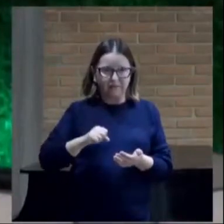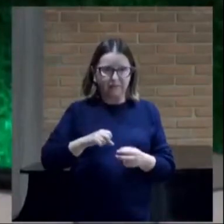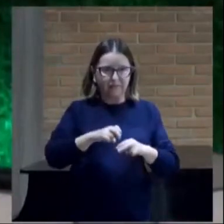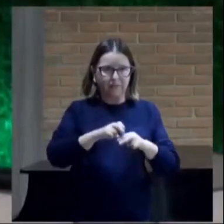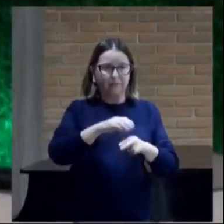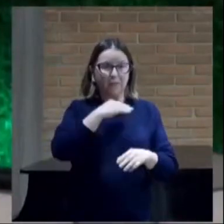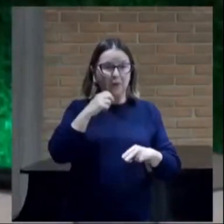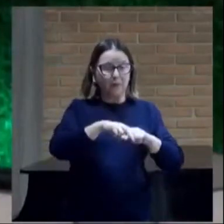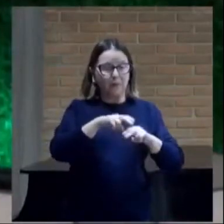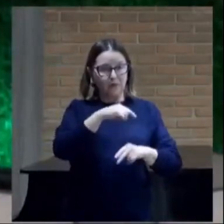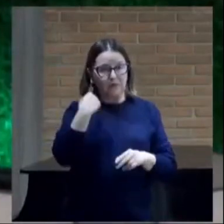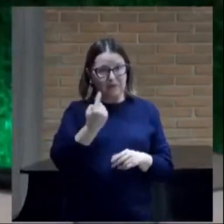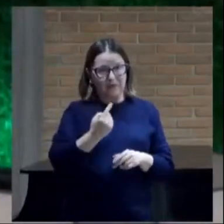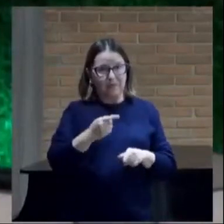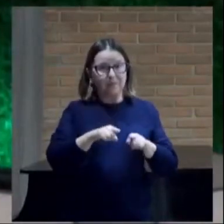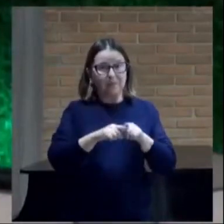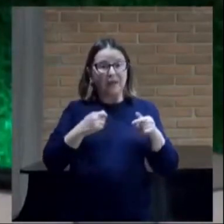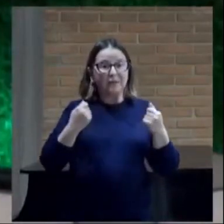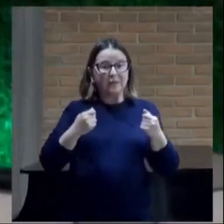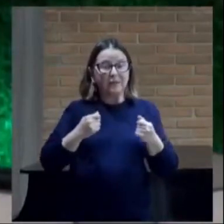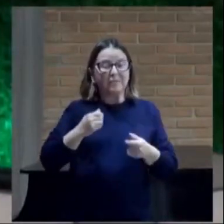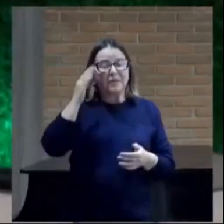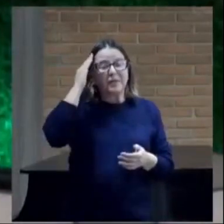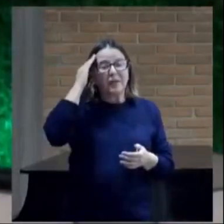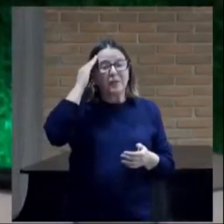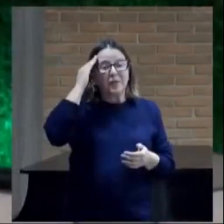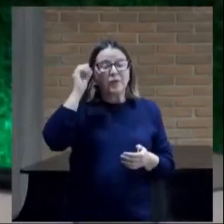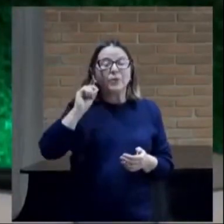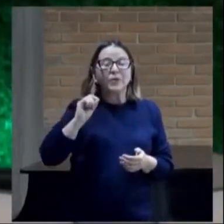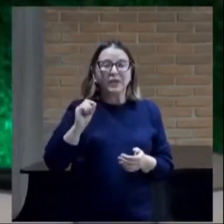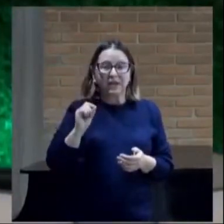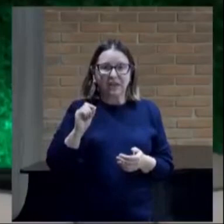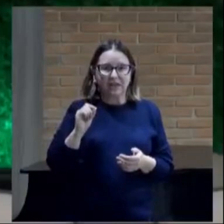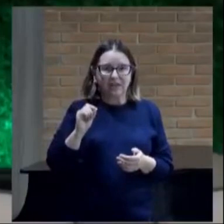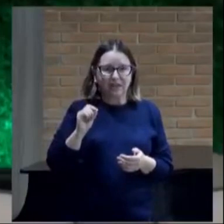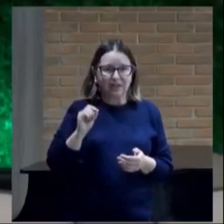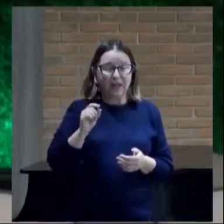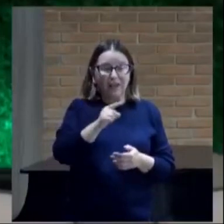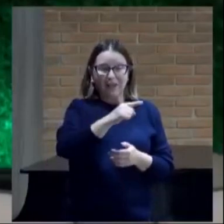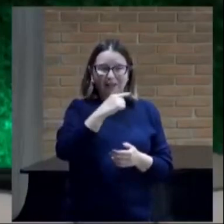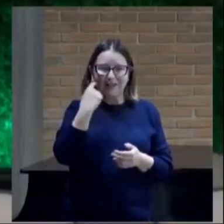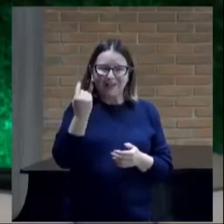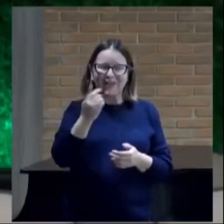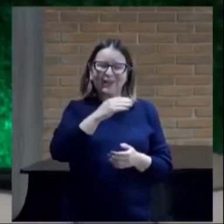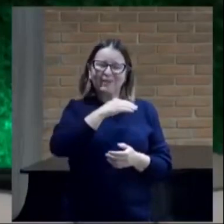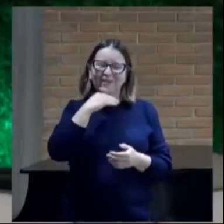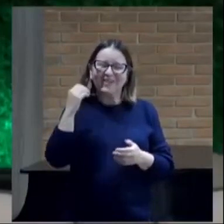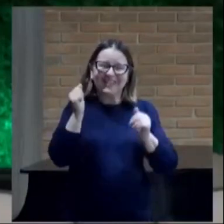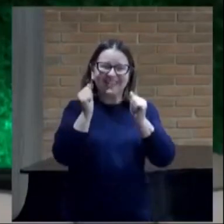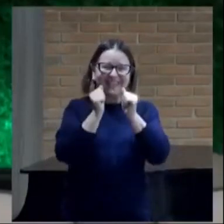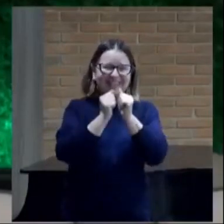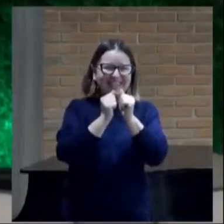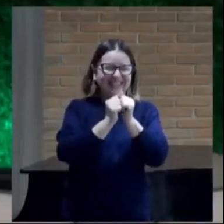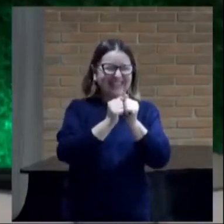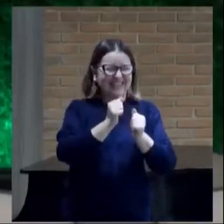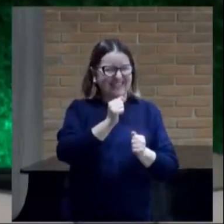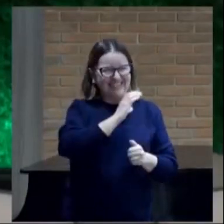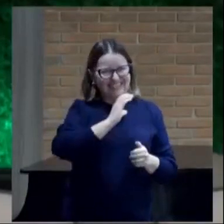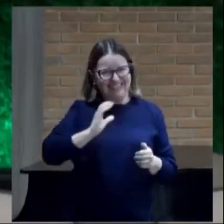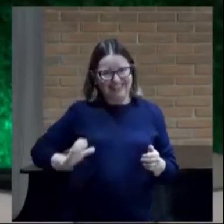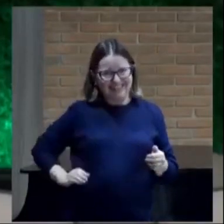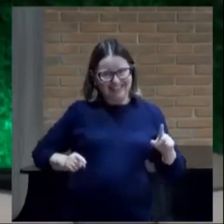mas nós precisamos saber mais do que isso nós precisamos saber que nós morremos com ele naquela cruz